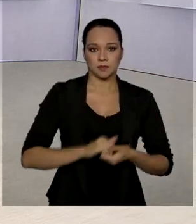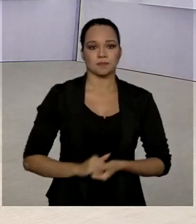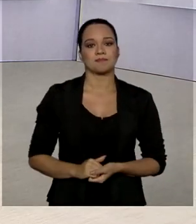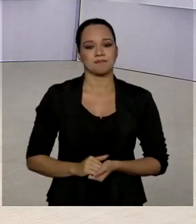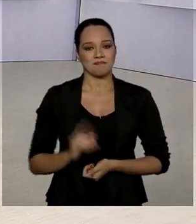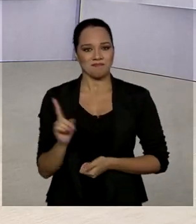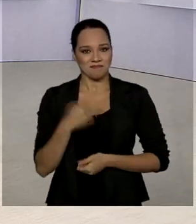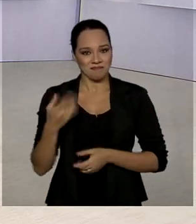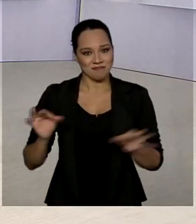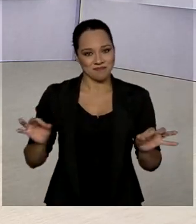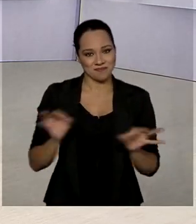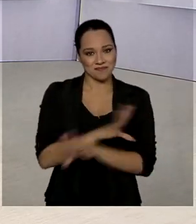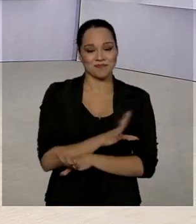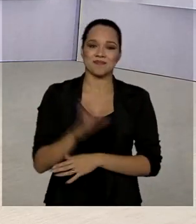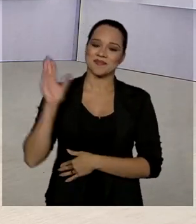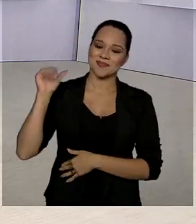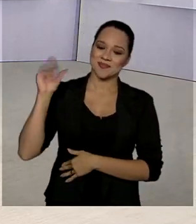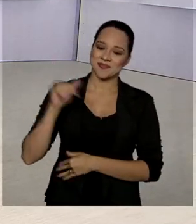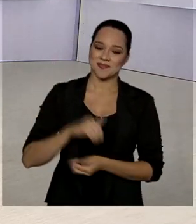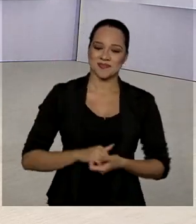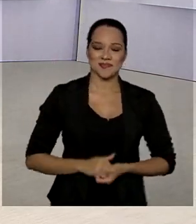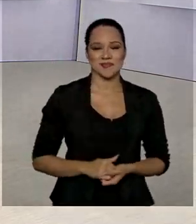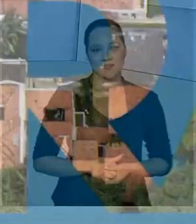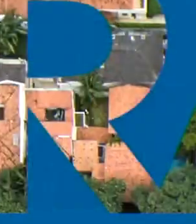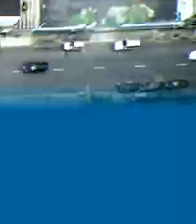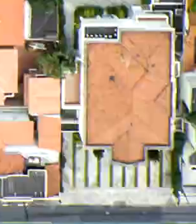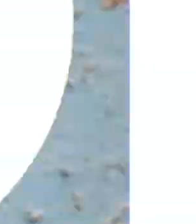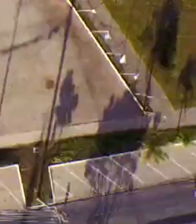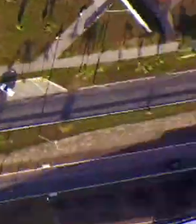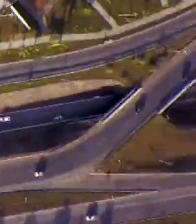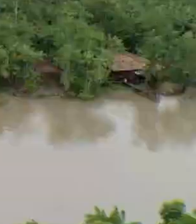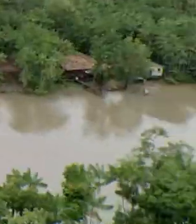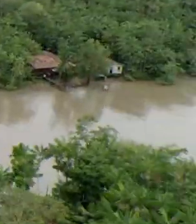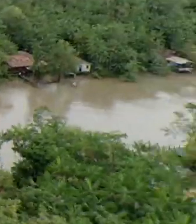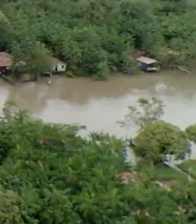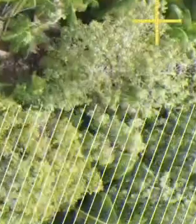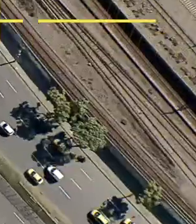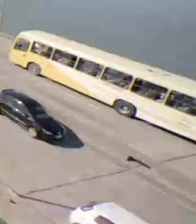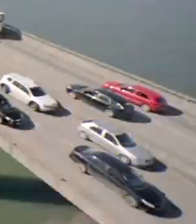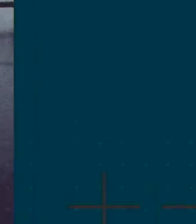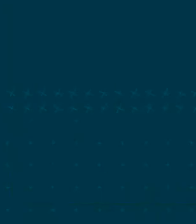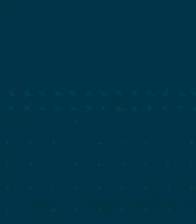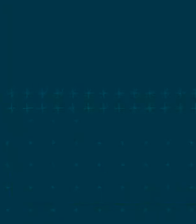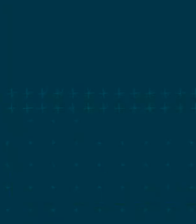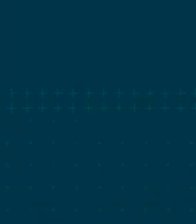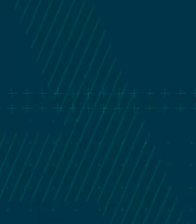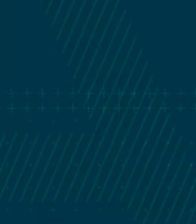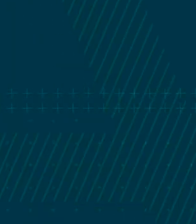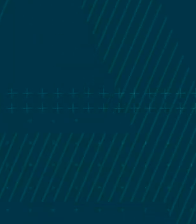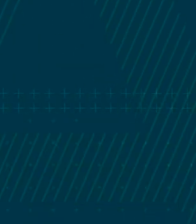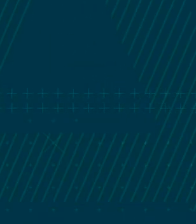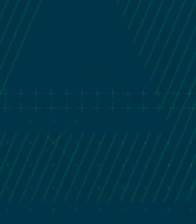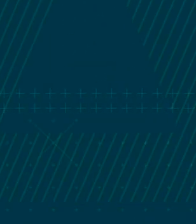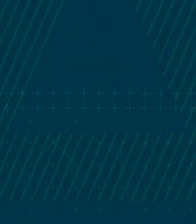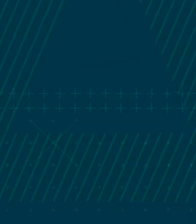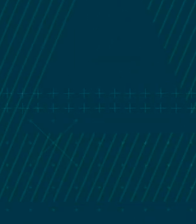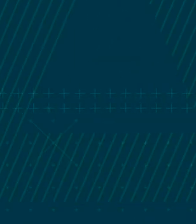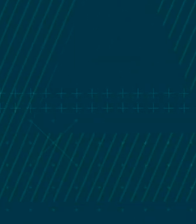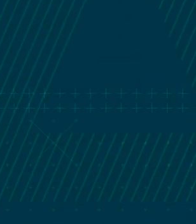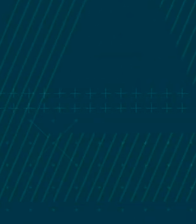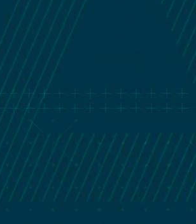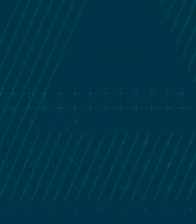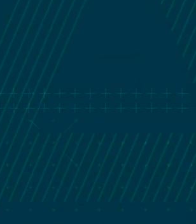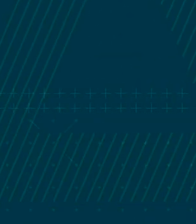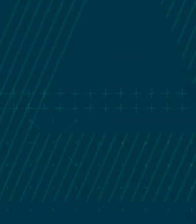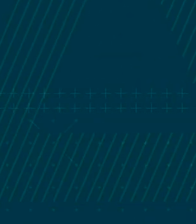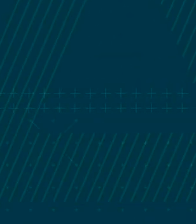Esta edição termina aqui. Tchau, tchau! Transcrição e Quintena Coelho Transcrição e Legendas por